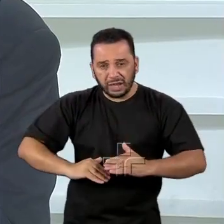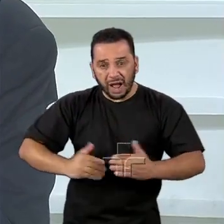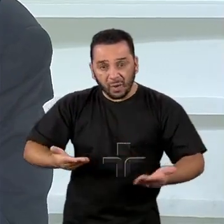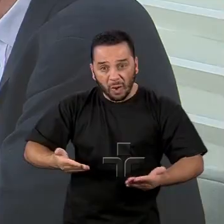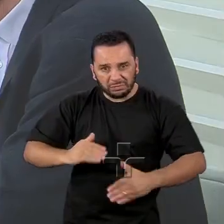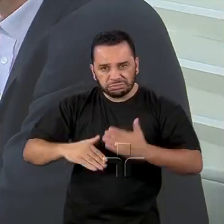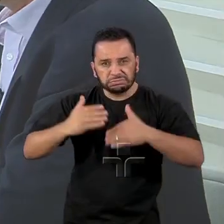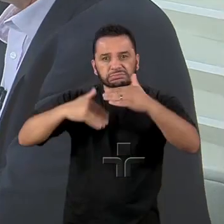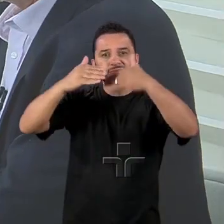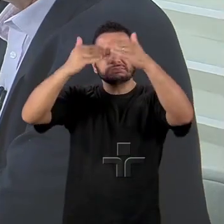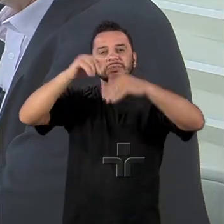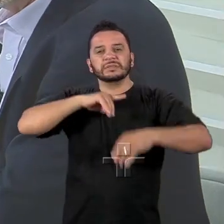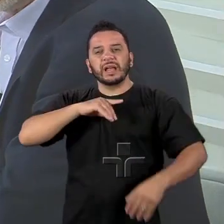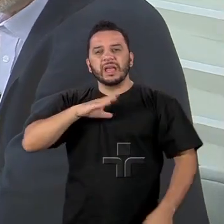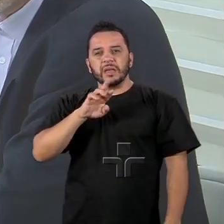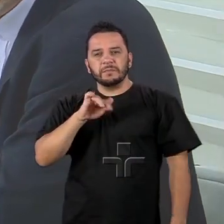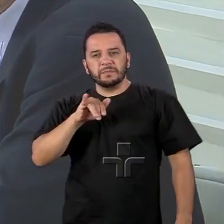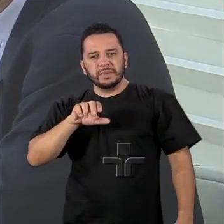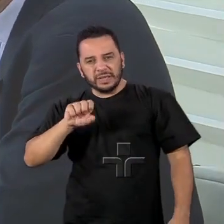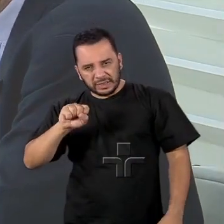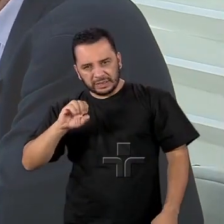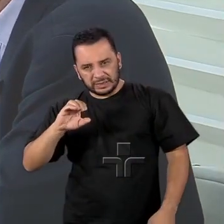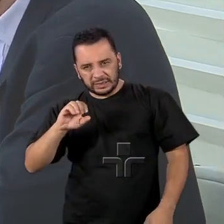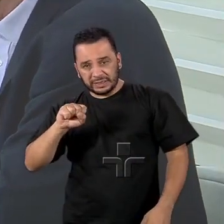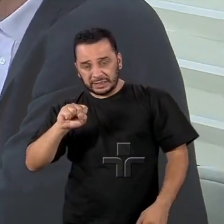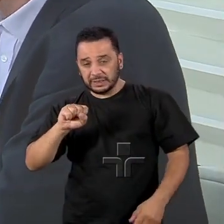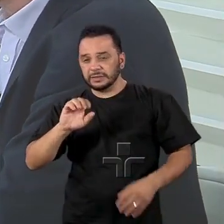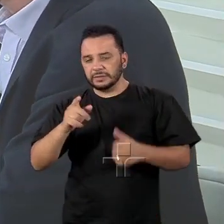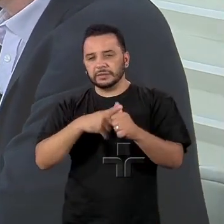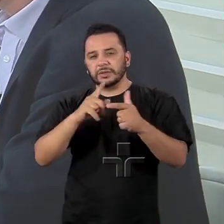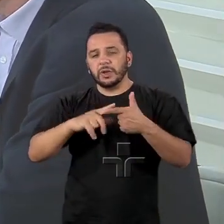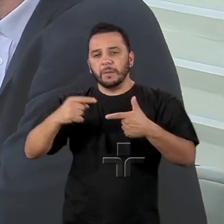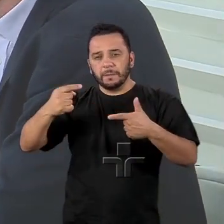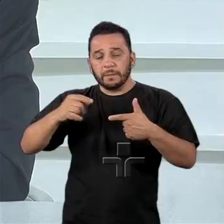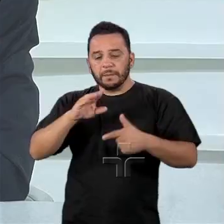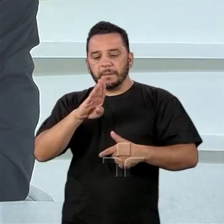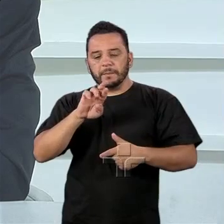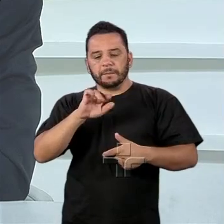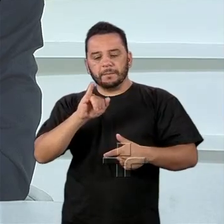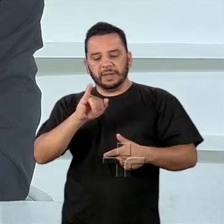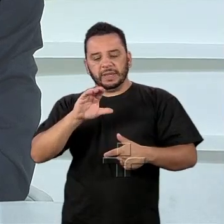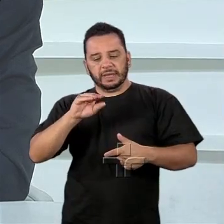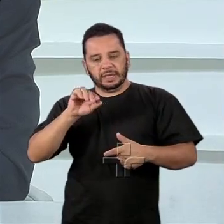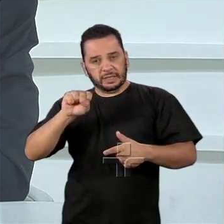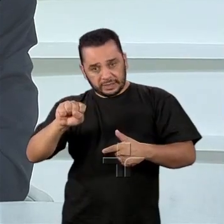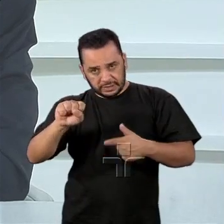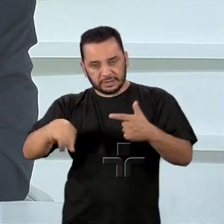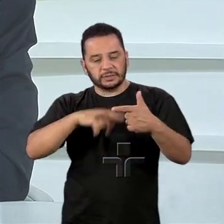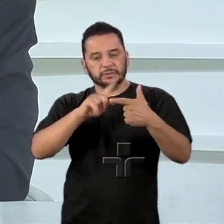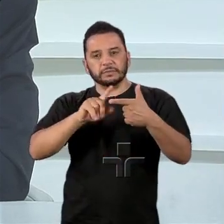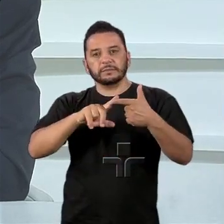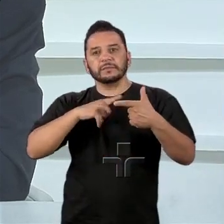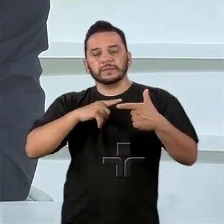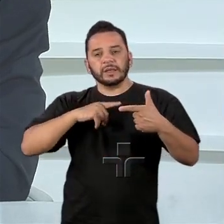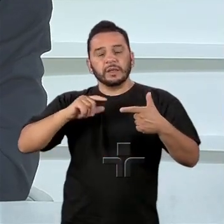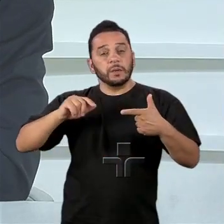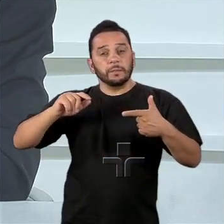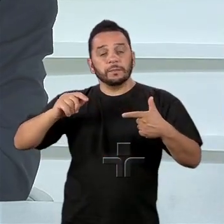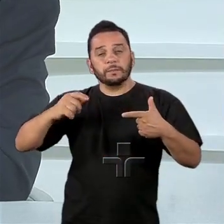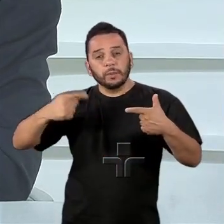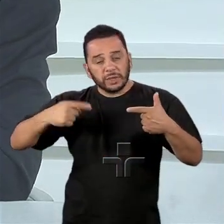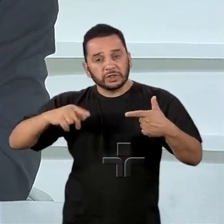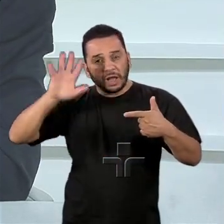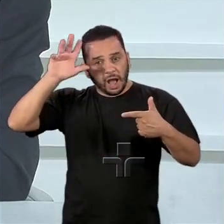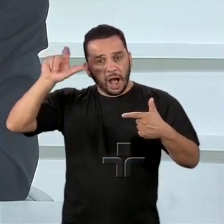os IBAS, a política ativa com a África, abriu-se muitas portas, entrada no G20. Ou seja, o